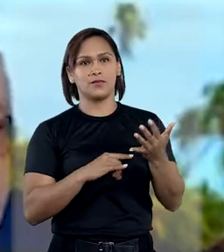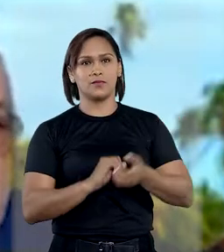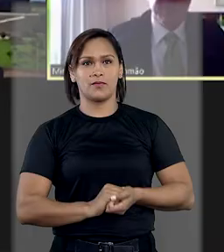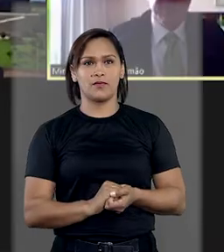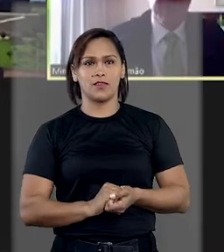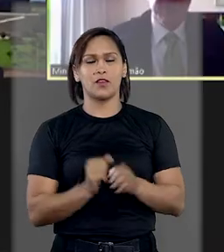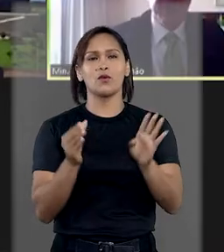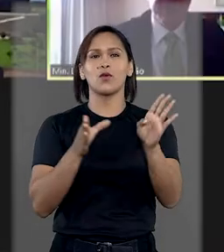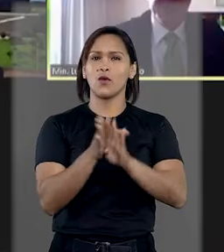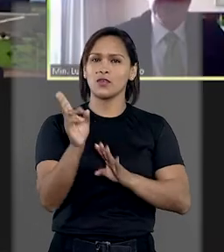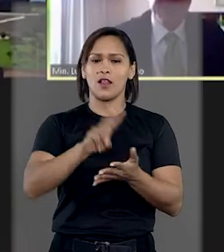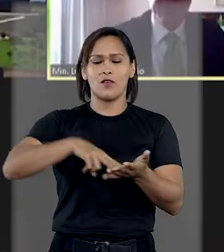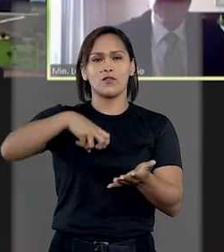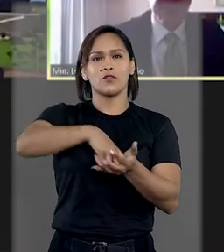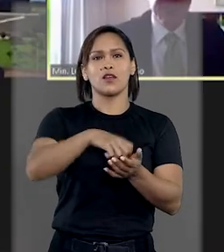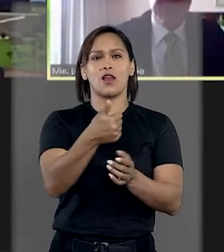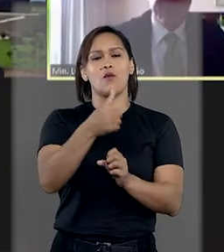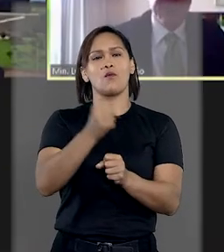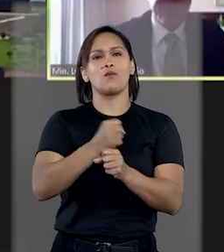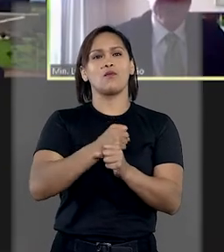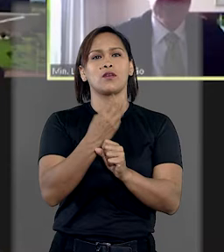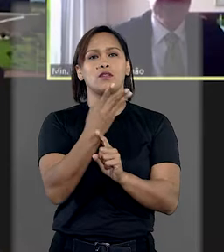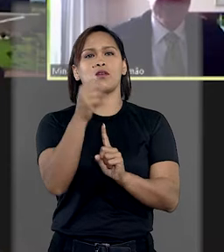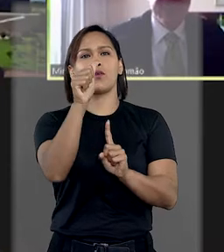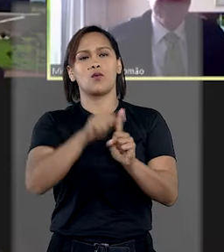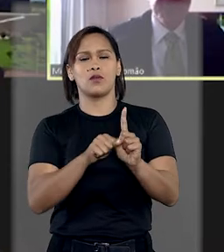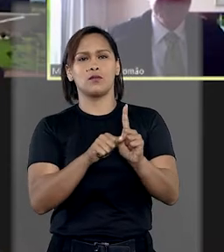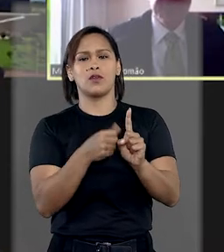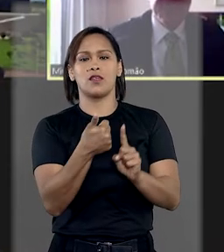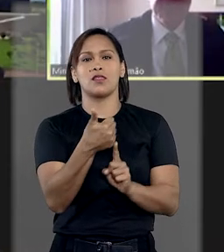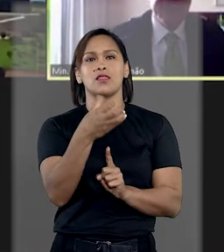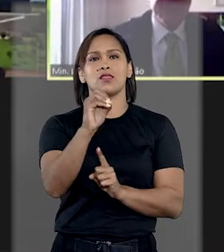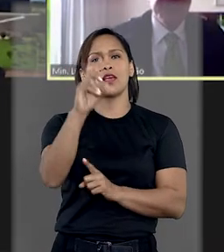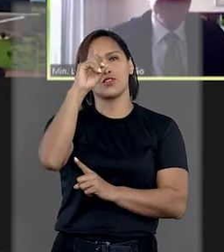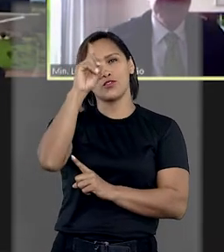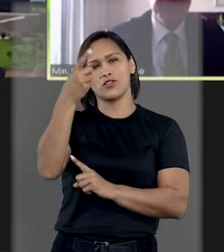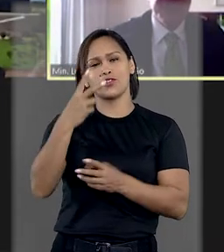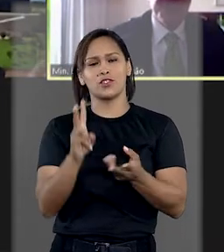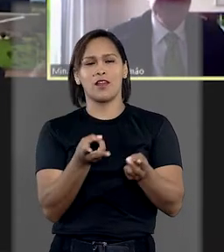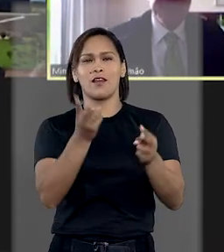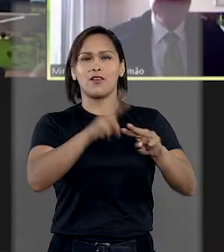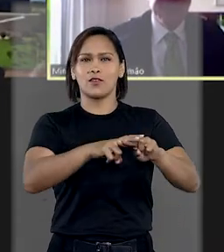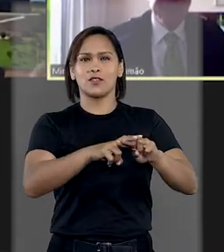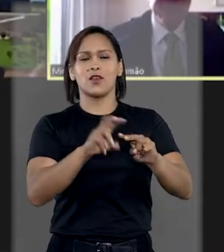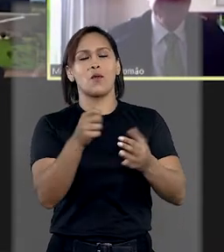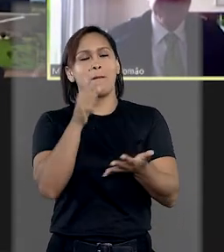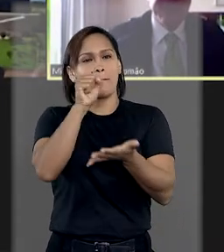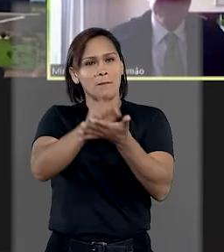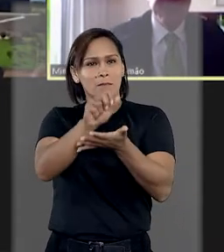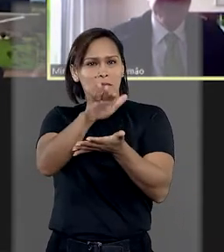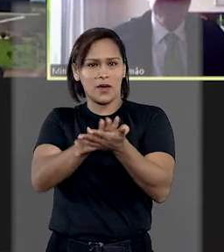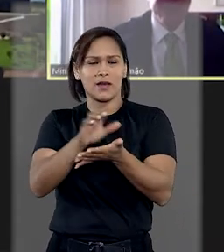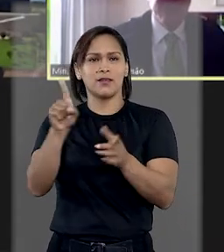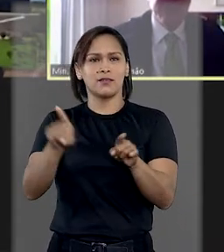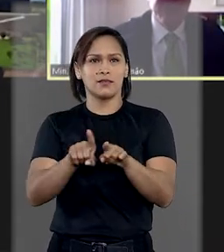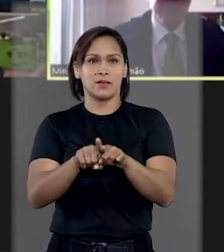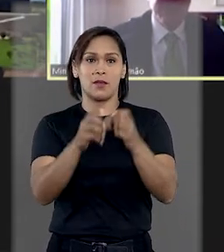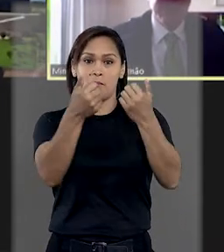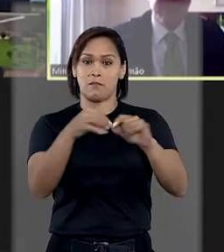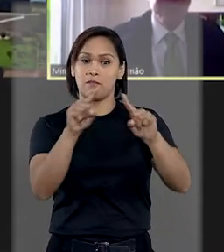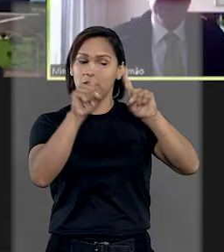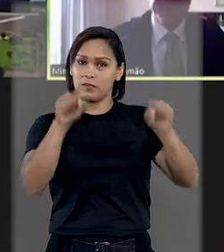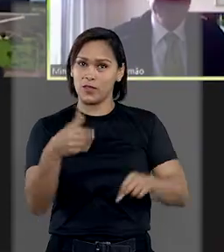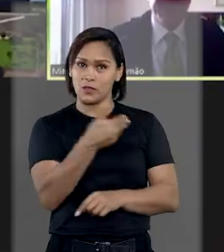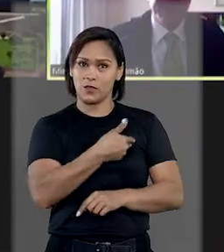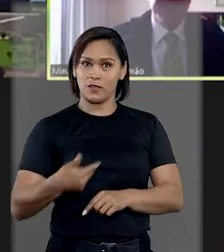certidão. O conselheiro foi condenado a um ano e quatro meses e dez dias de reclusão, além do pagamento de multa.